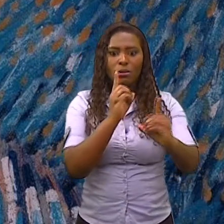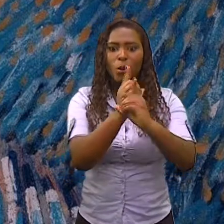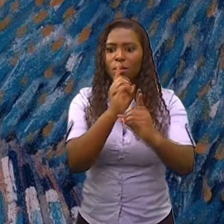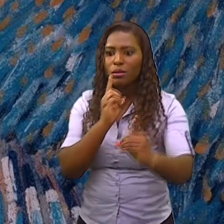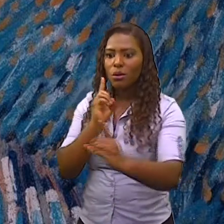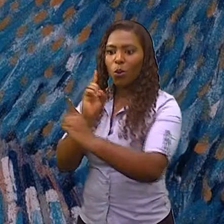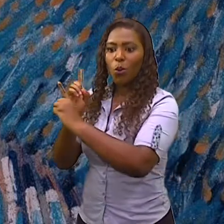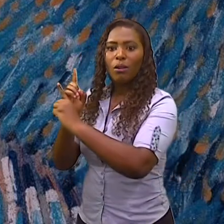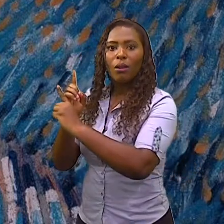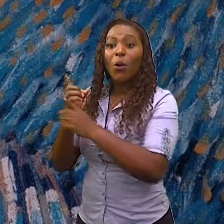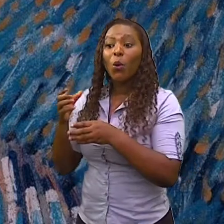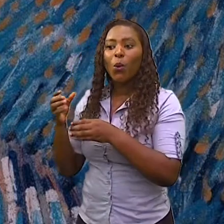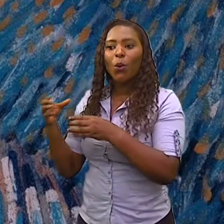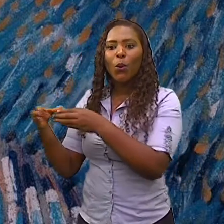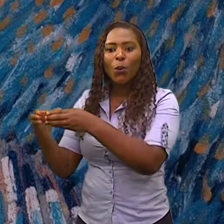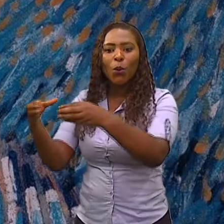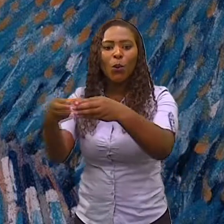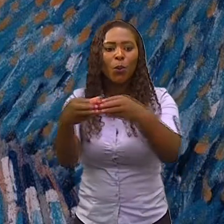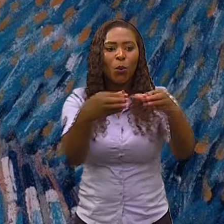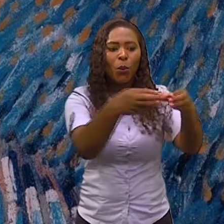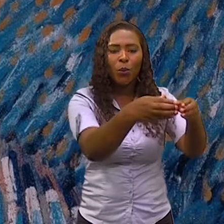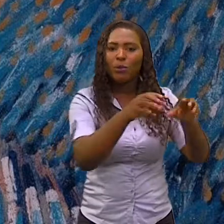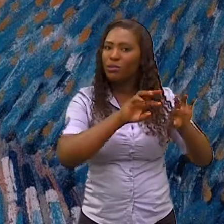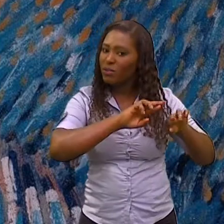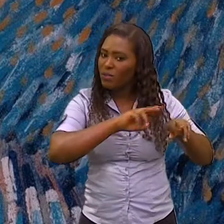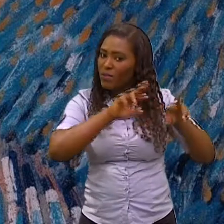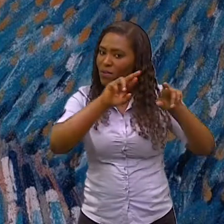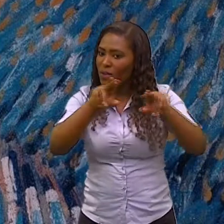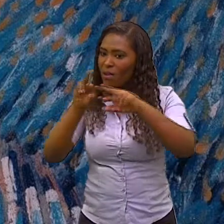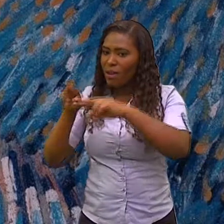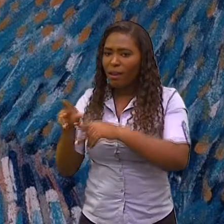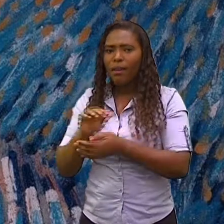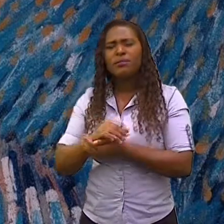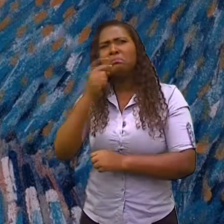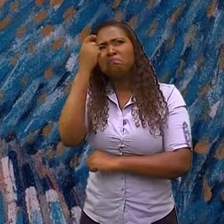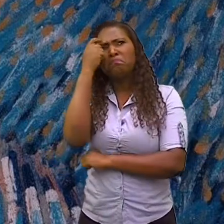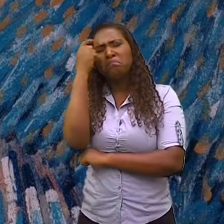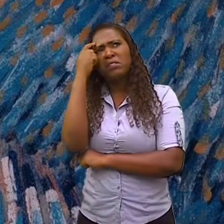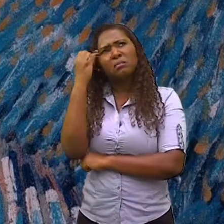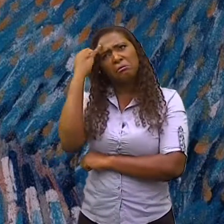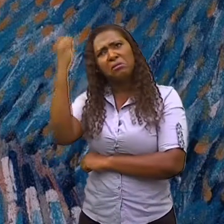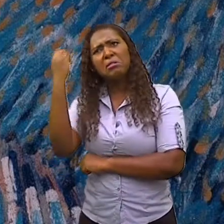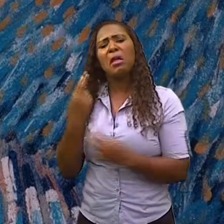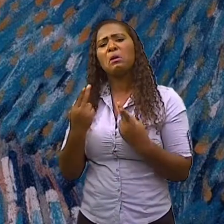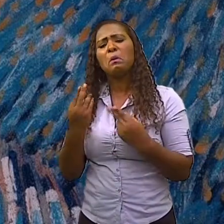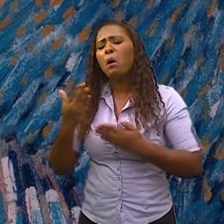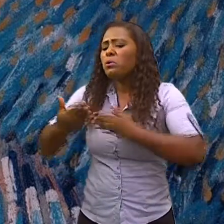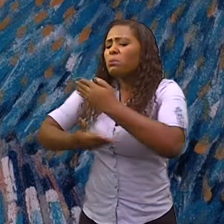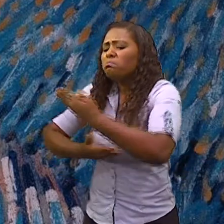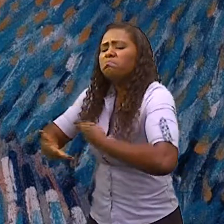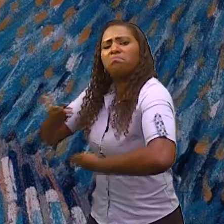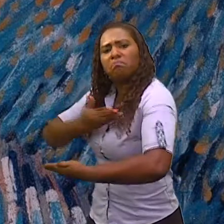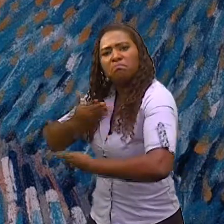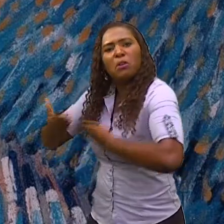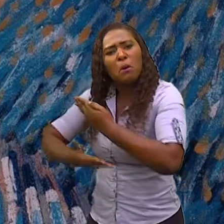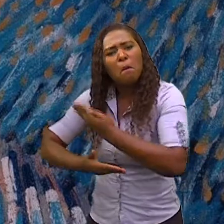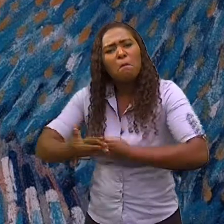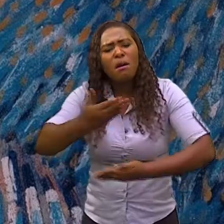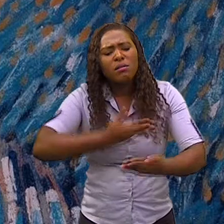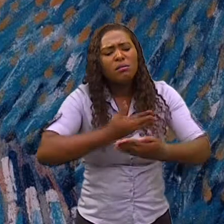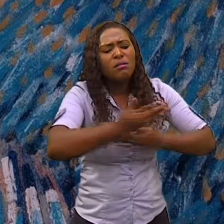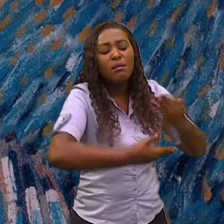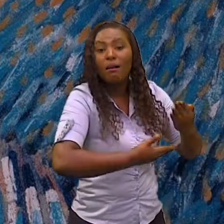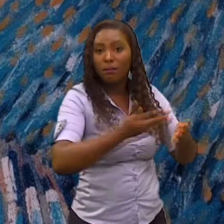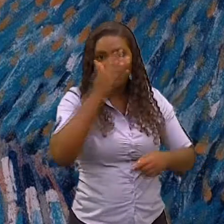uma forma de fazer arte que se direciona para o mesmo, ou vamos dizer assim, para o mesmo